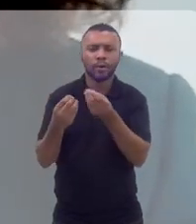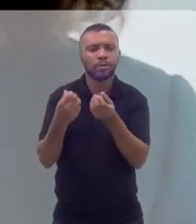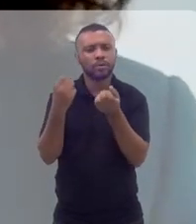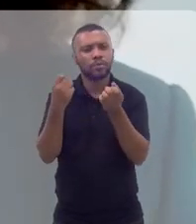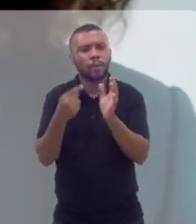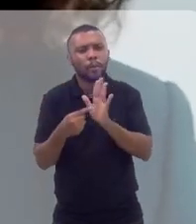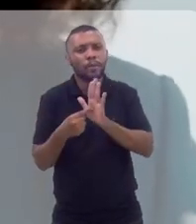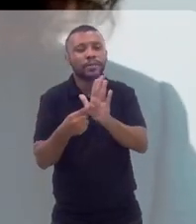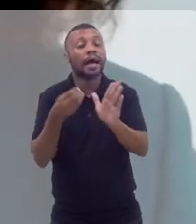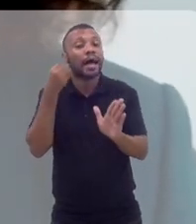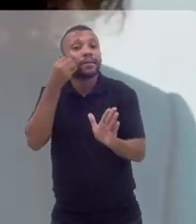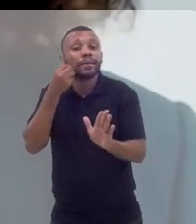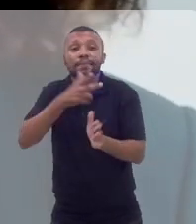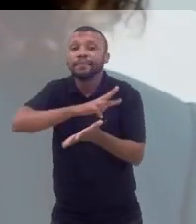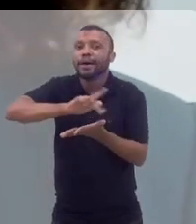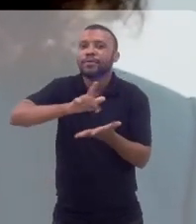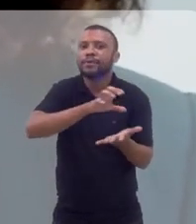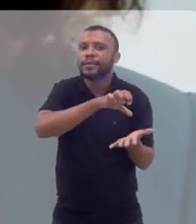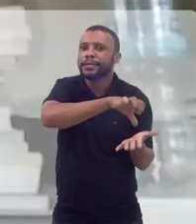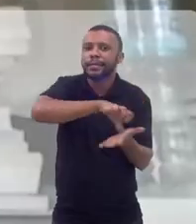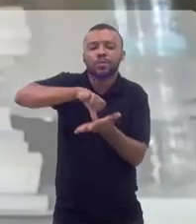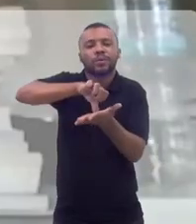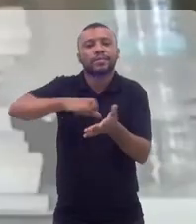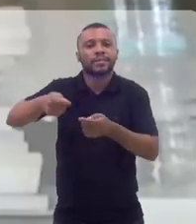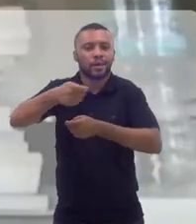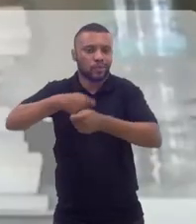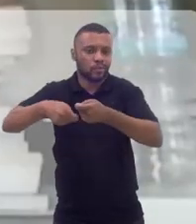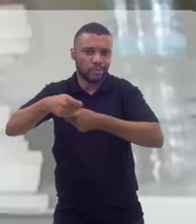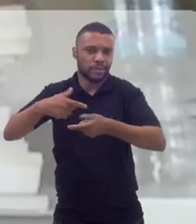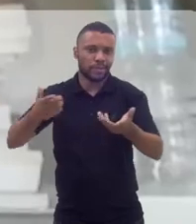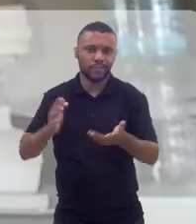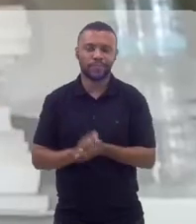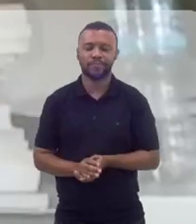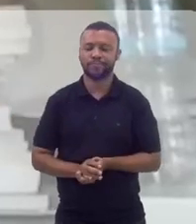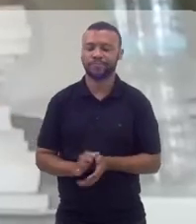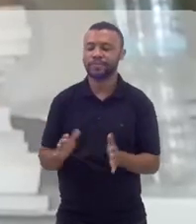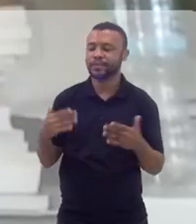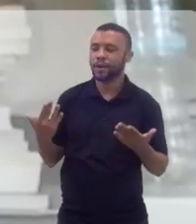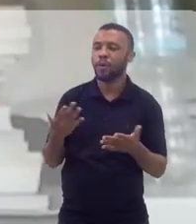outros setores da economia? O carnaval de rua tem essa beleza.